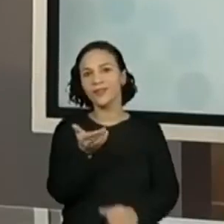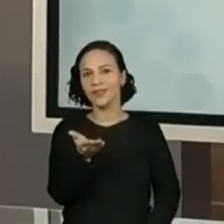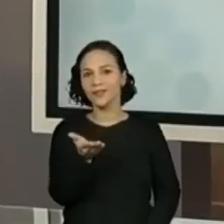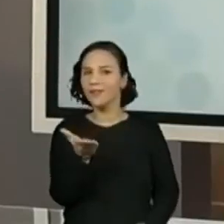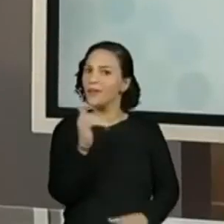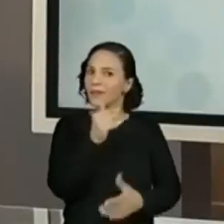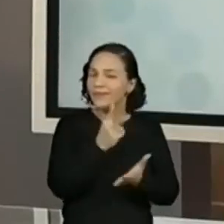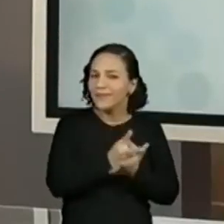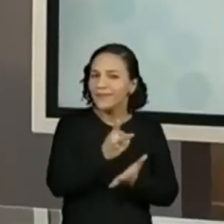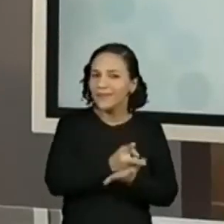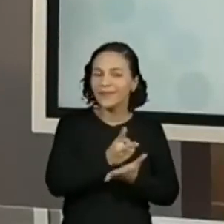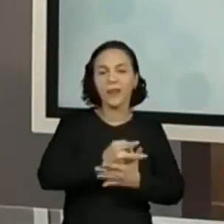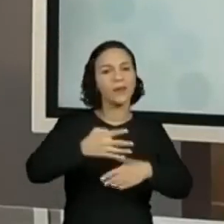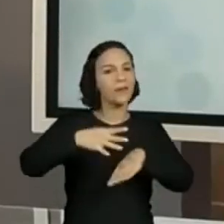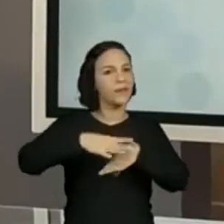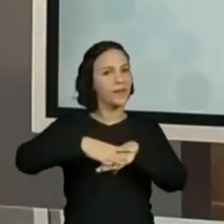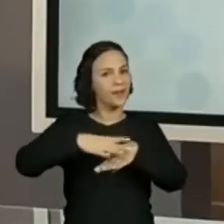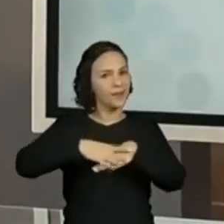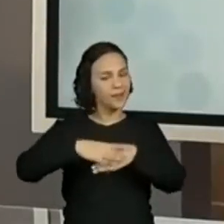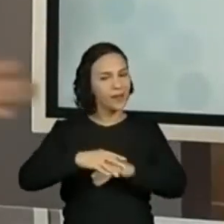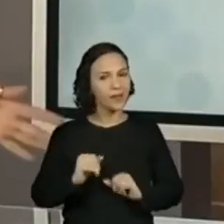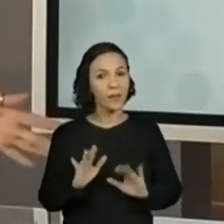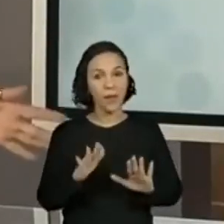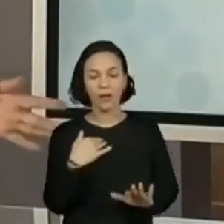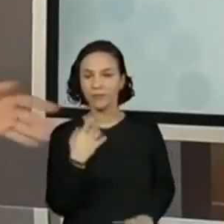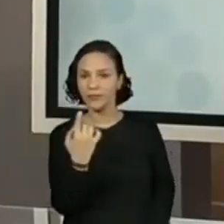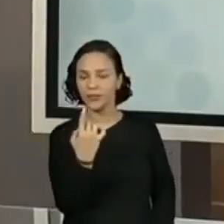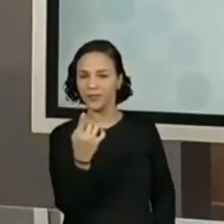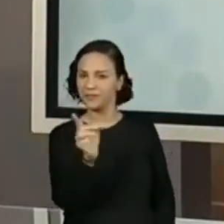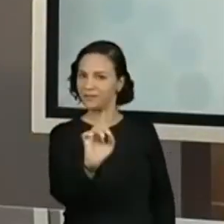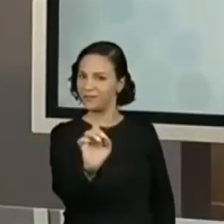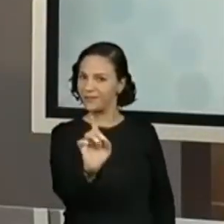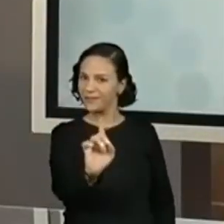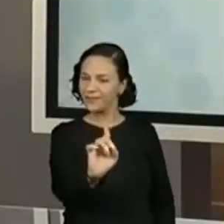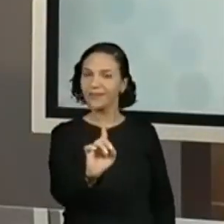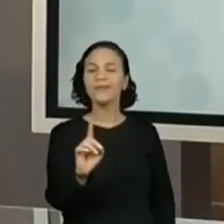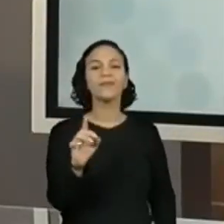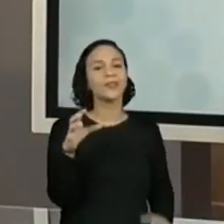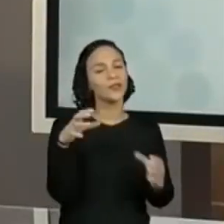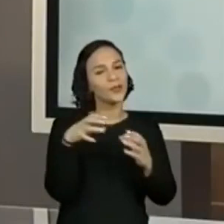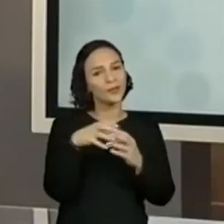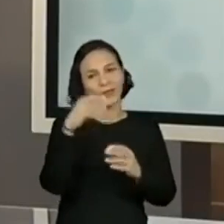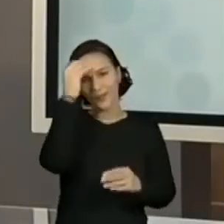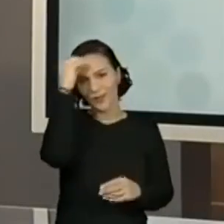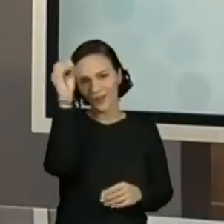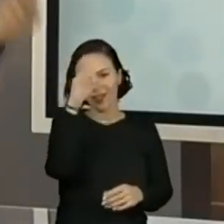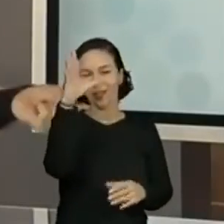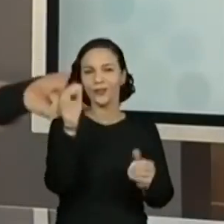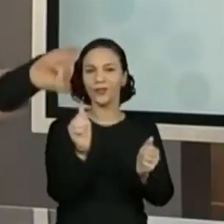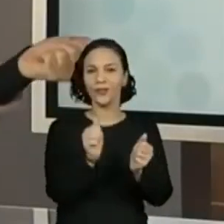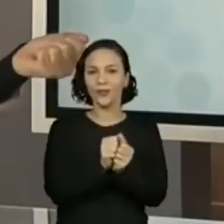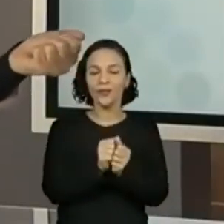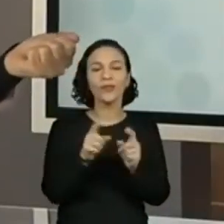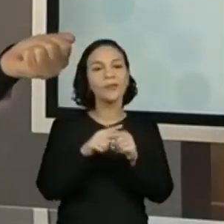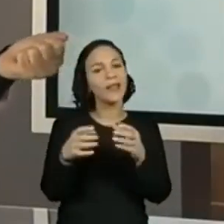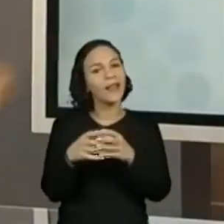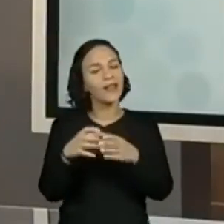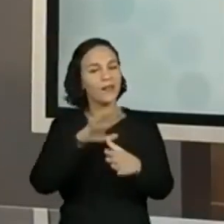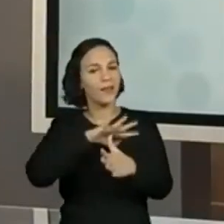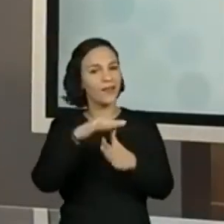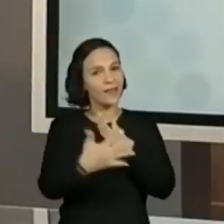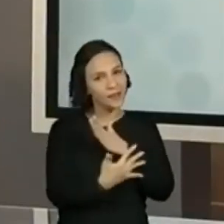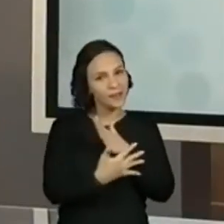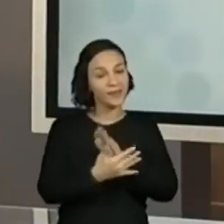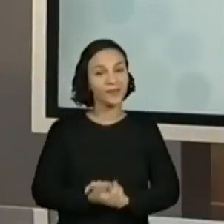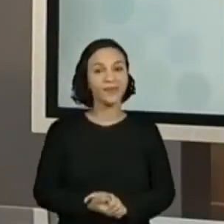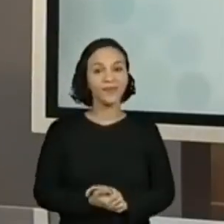continuar trabalhando a matemática, mas eu não estou sozinha. Turma do Oráculo aqui comigo, pessoal lá de Libras.